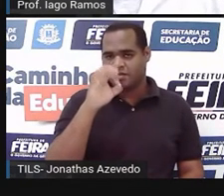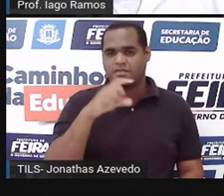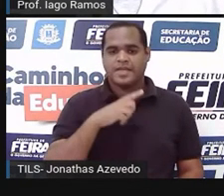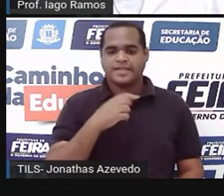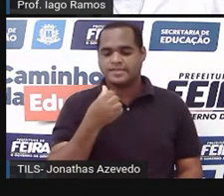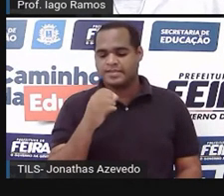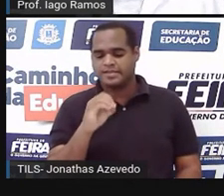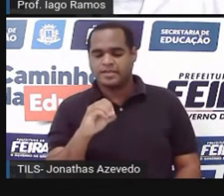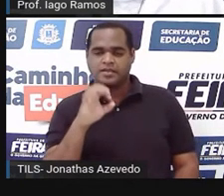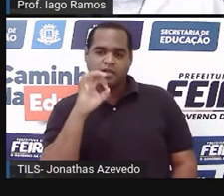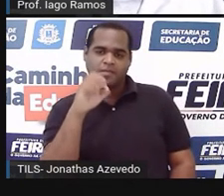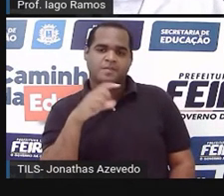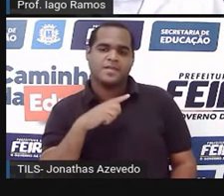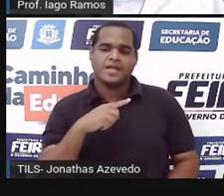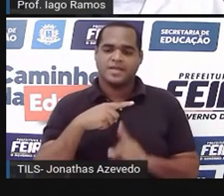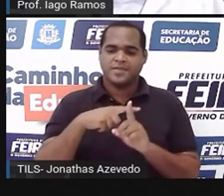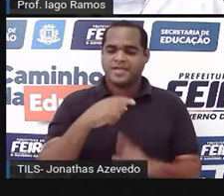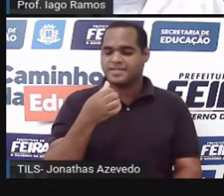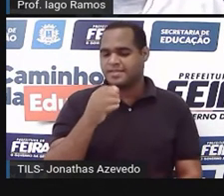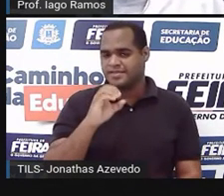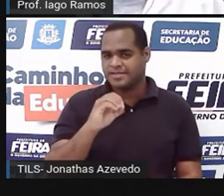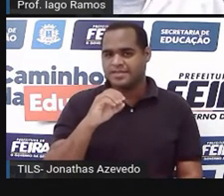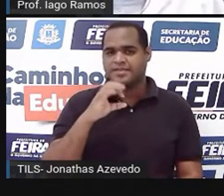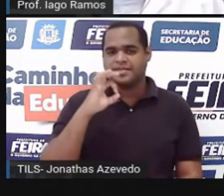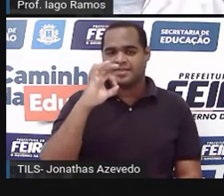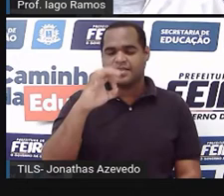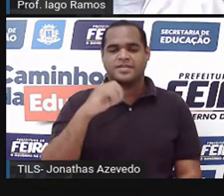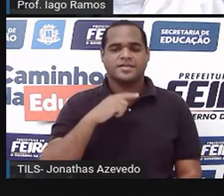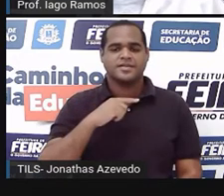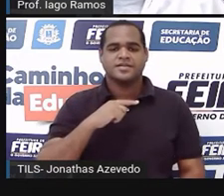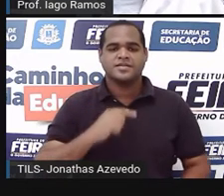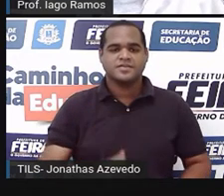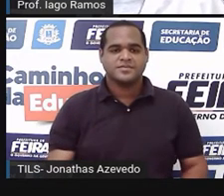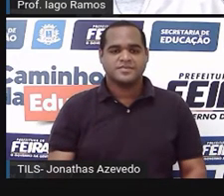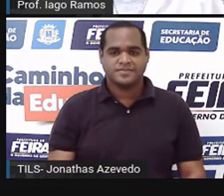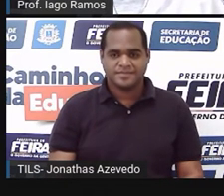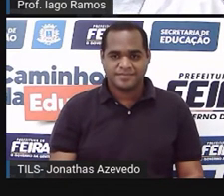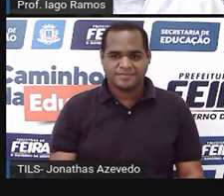graus mais 60 graus anota esse resultado.